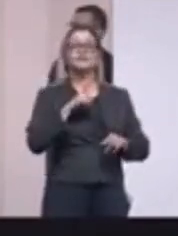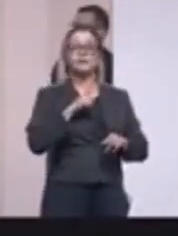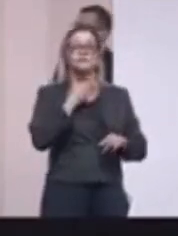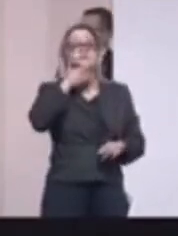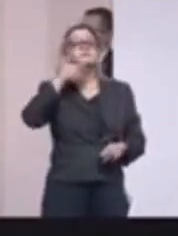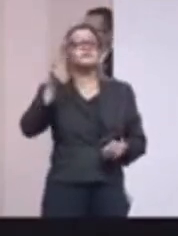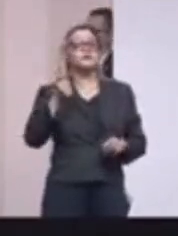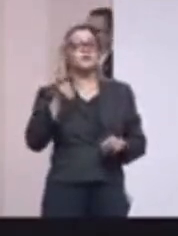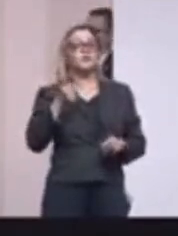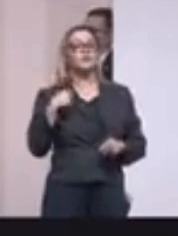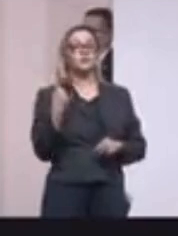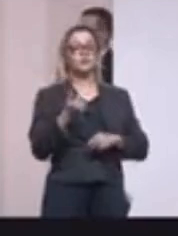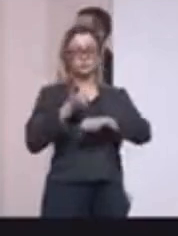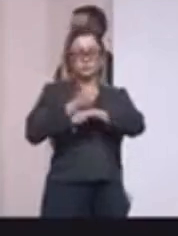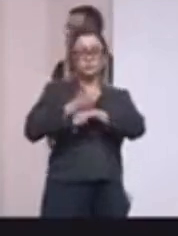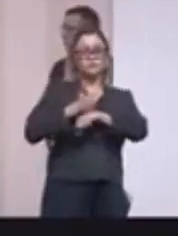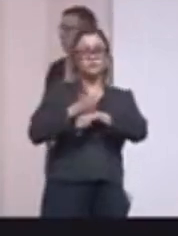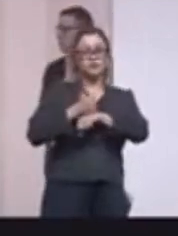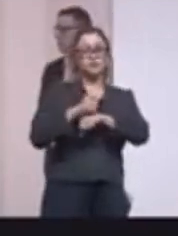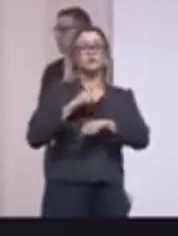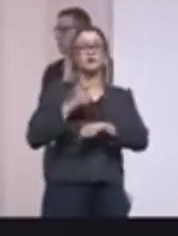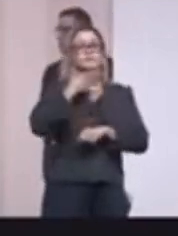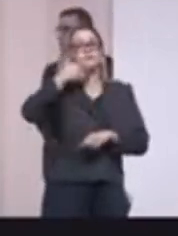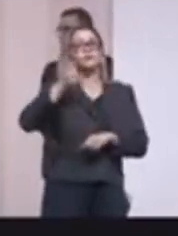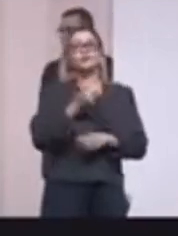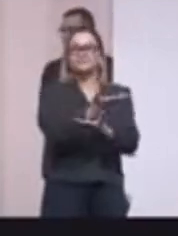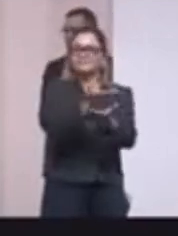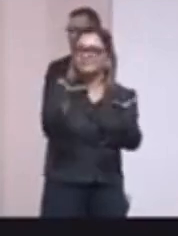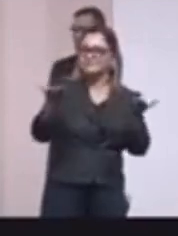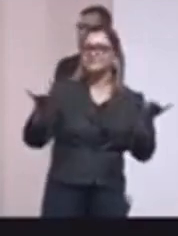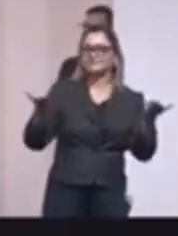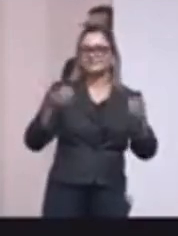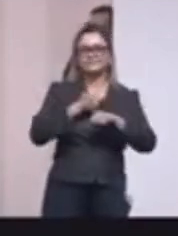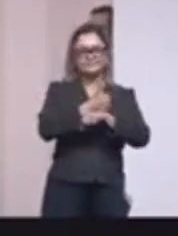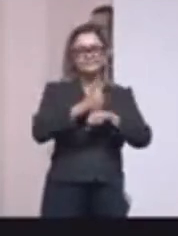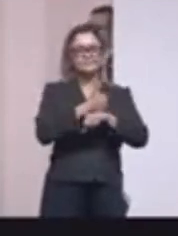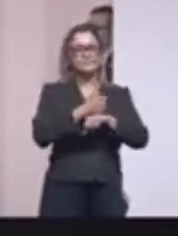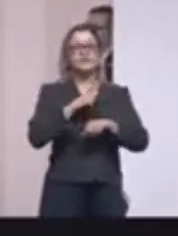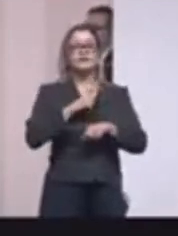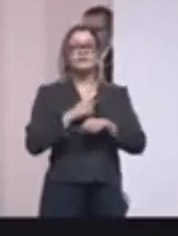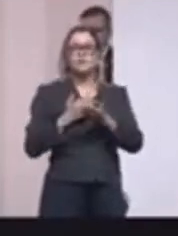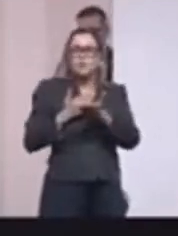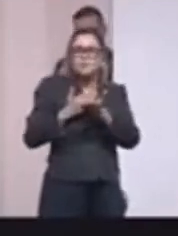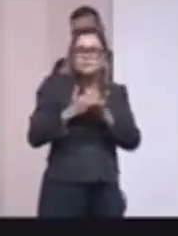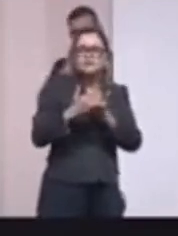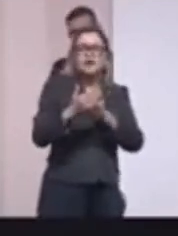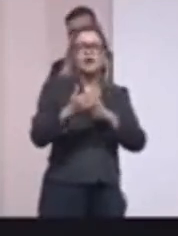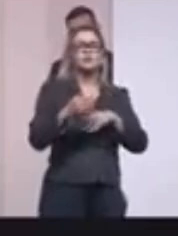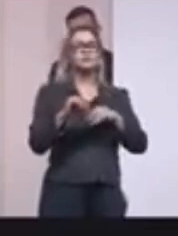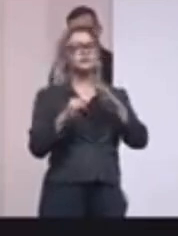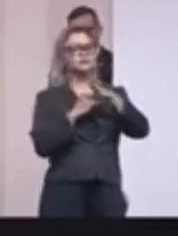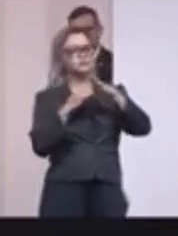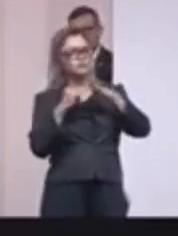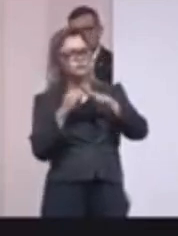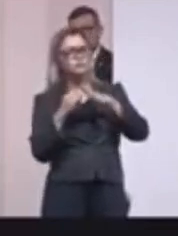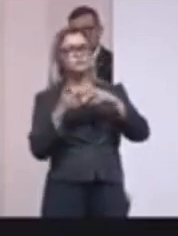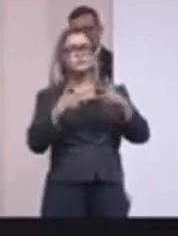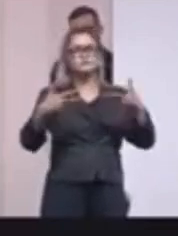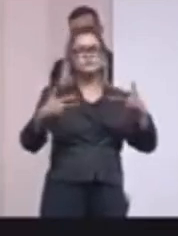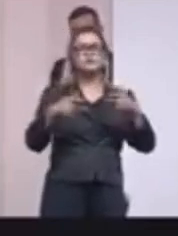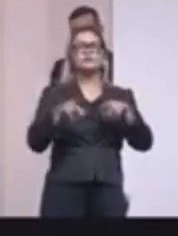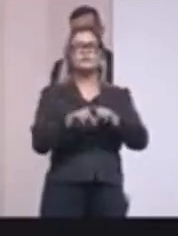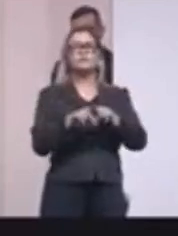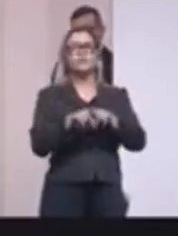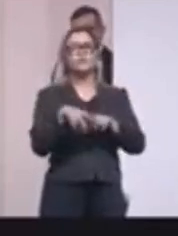de melhor os nossos profissionais, nós temos de melhor são vocês, que ingressaram nessa instituição, nas instituições,